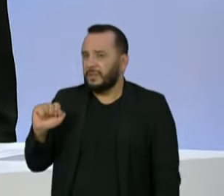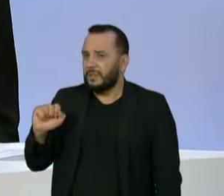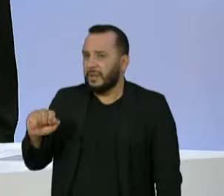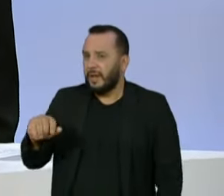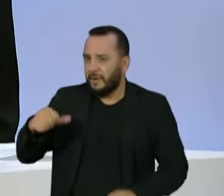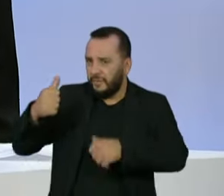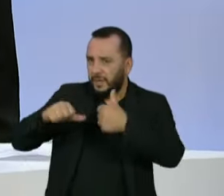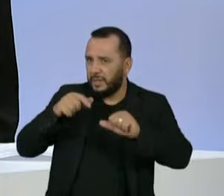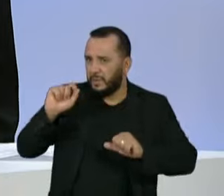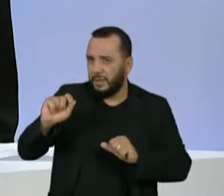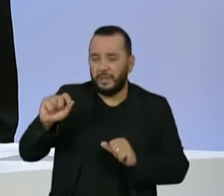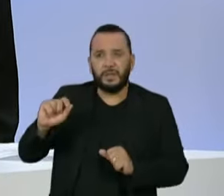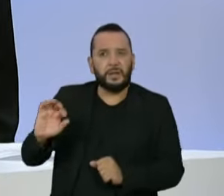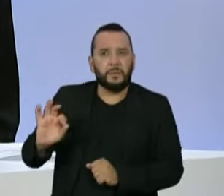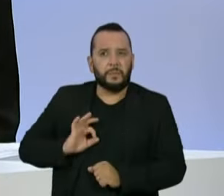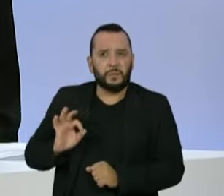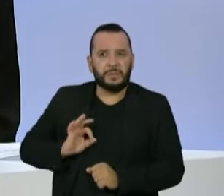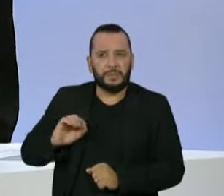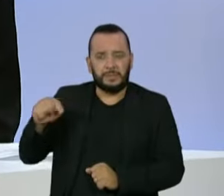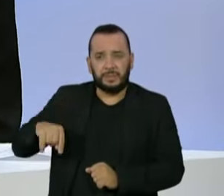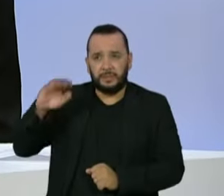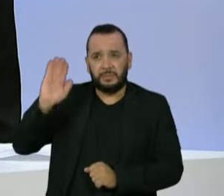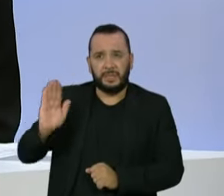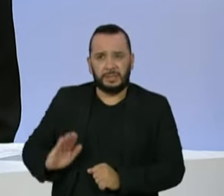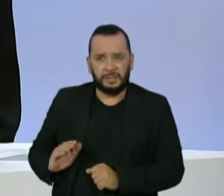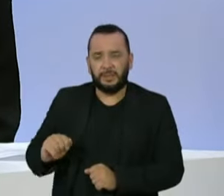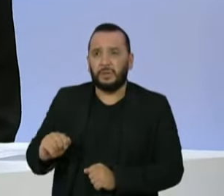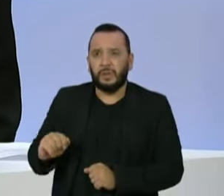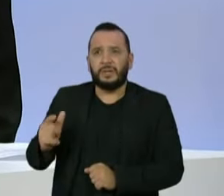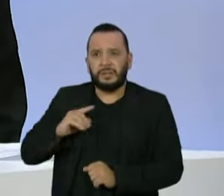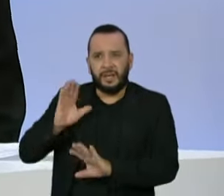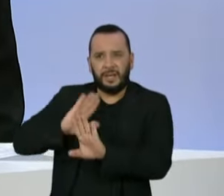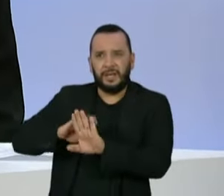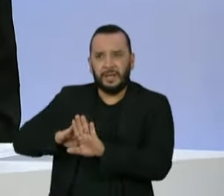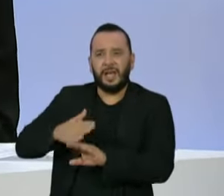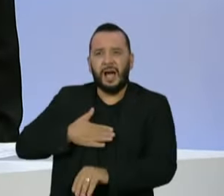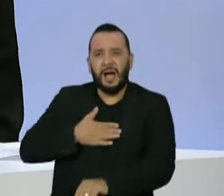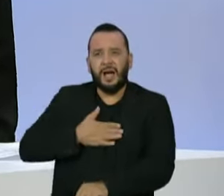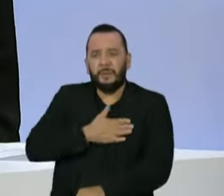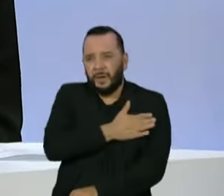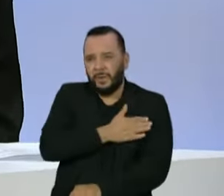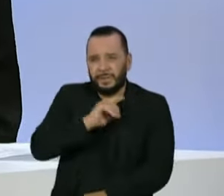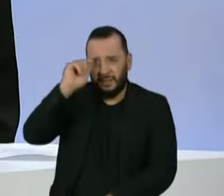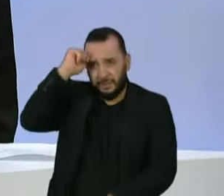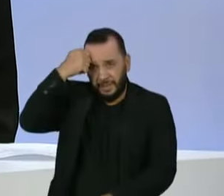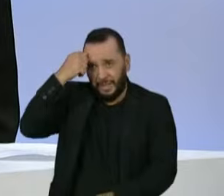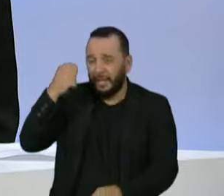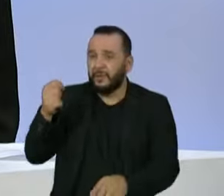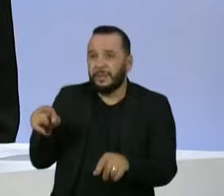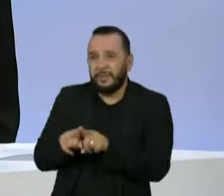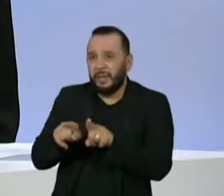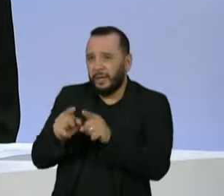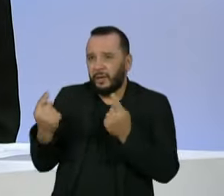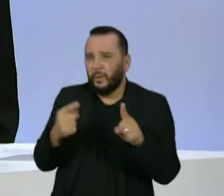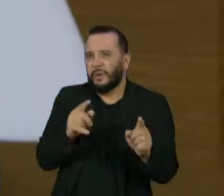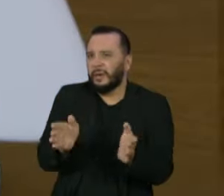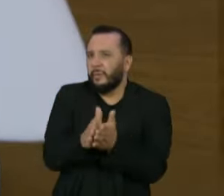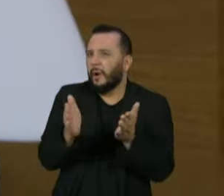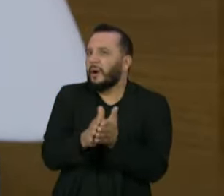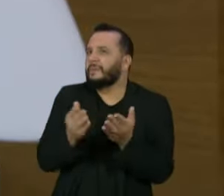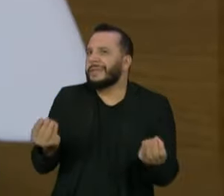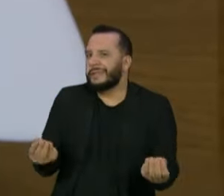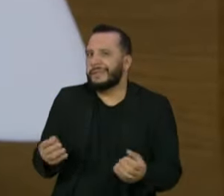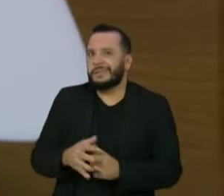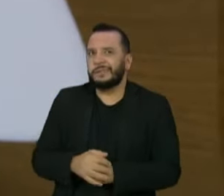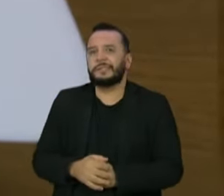avalia que as nossas forças de segurança pública têm componentes racistas e antepobre? E quais são as vias no parlamento para mudar isso? Bom,